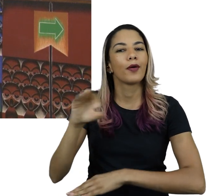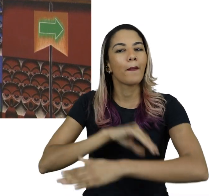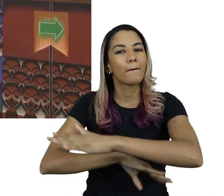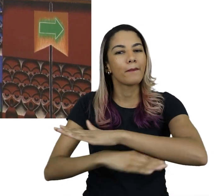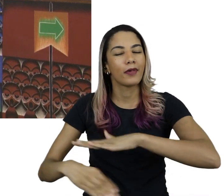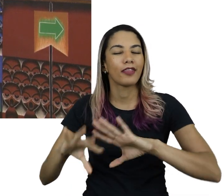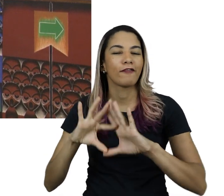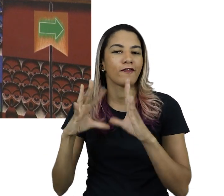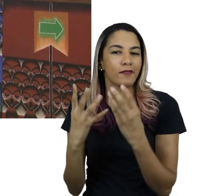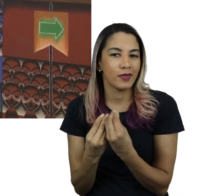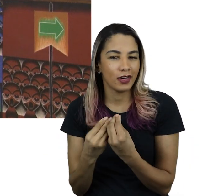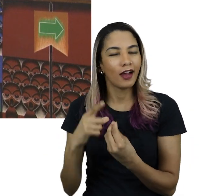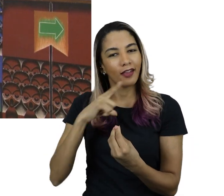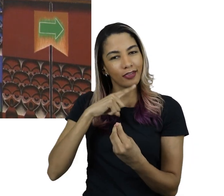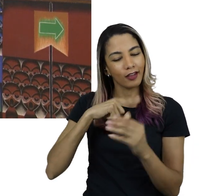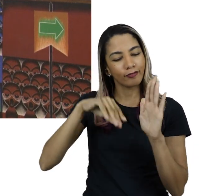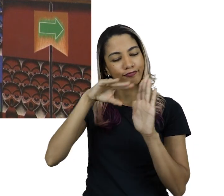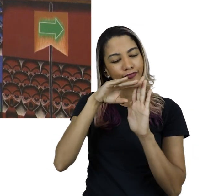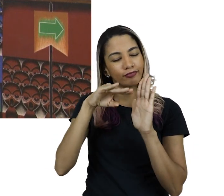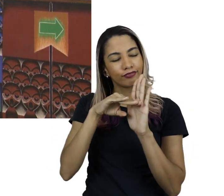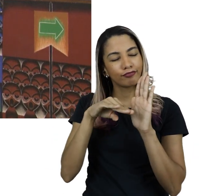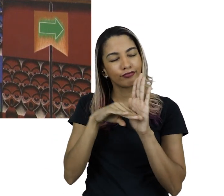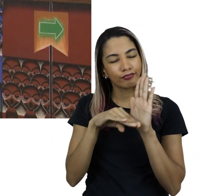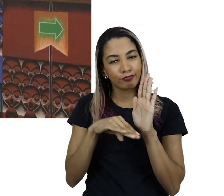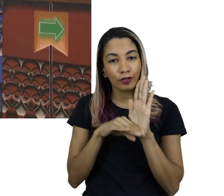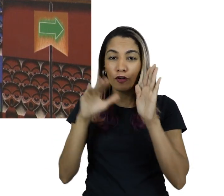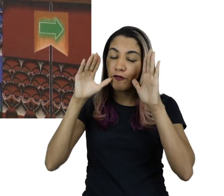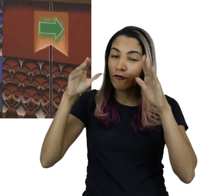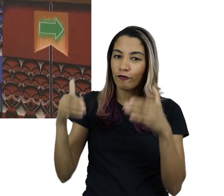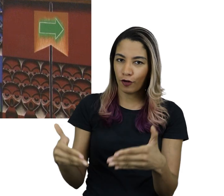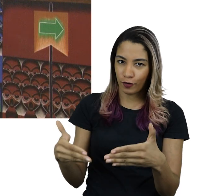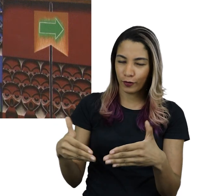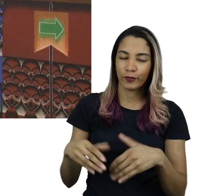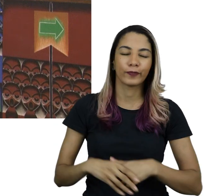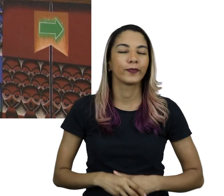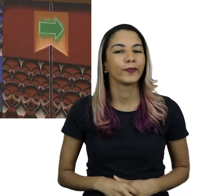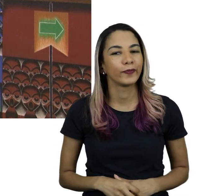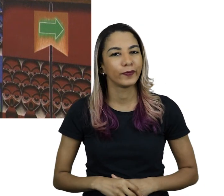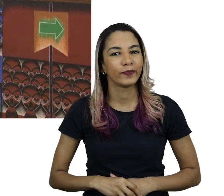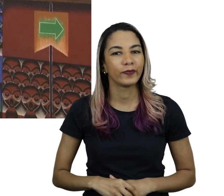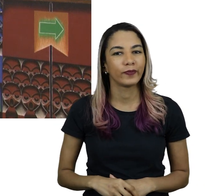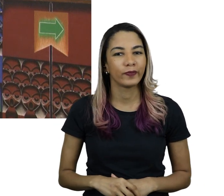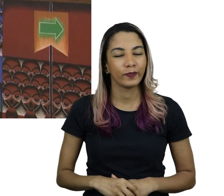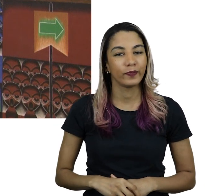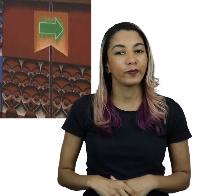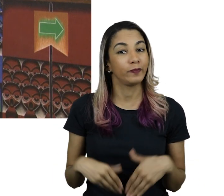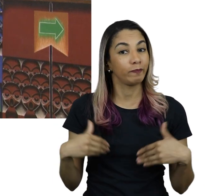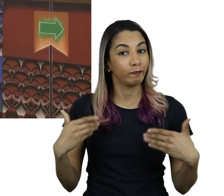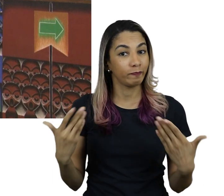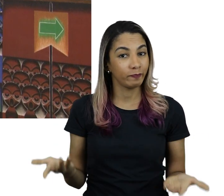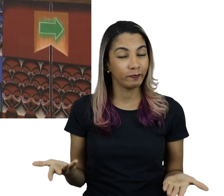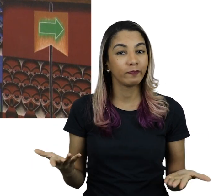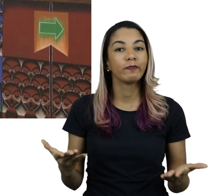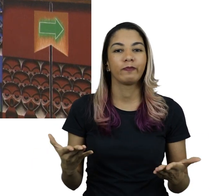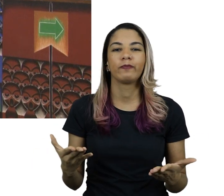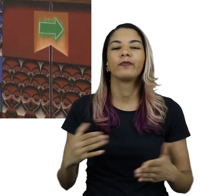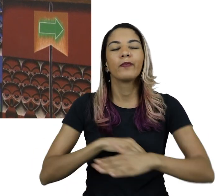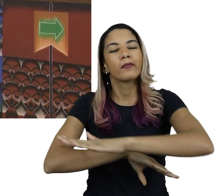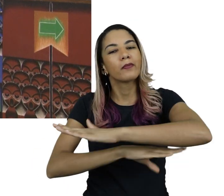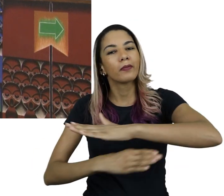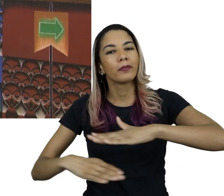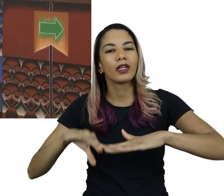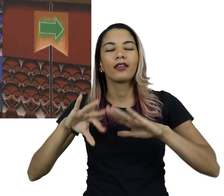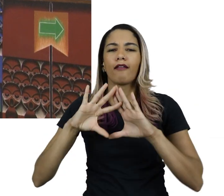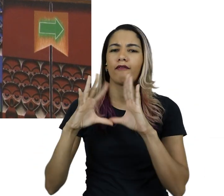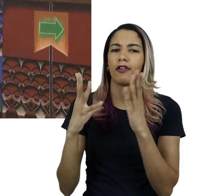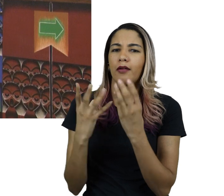projeto Pina Família, com uma programação regular especialmente focada nesse público-alvo. A partir de